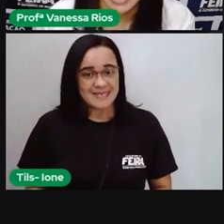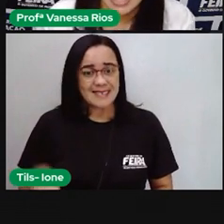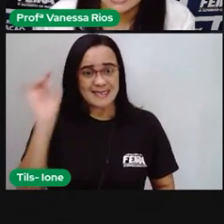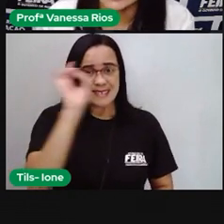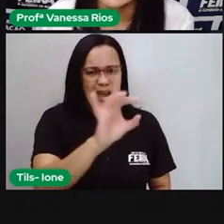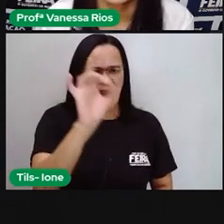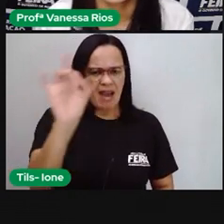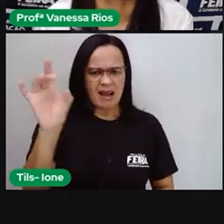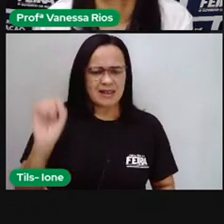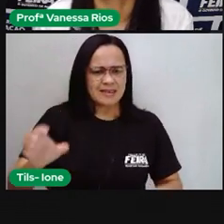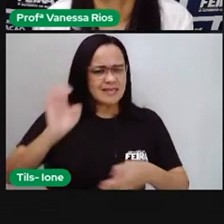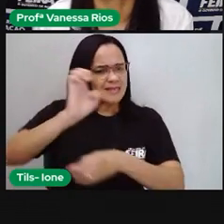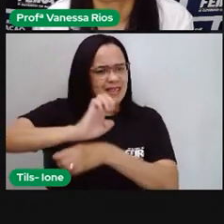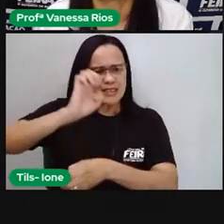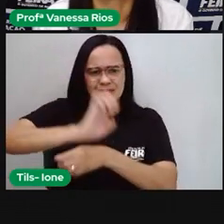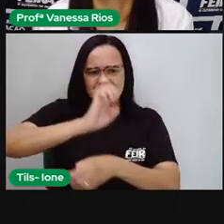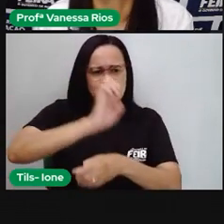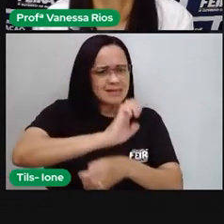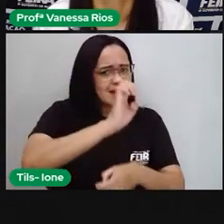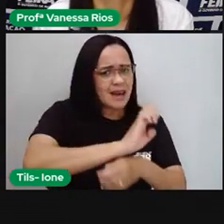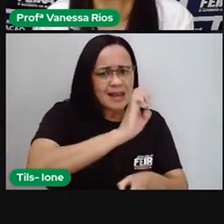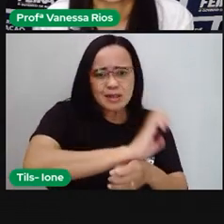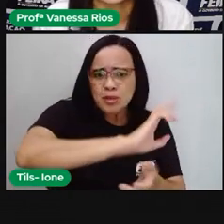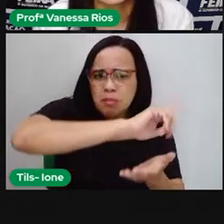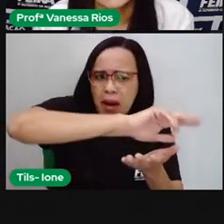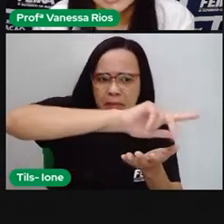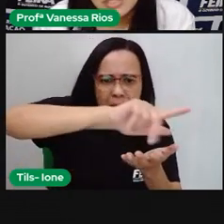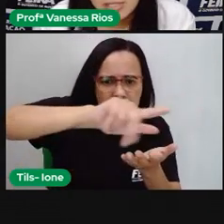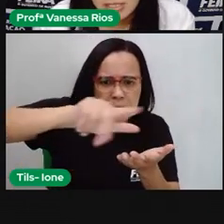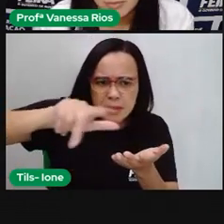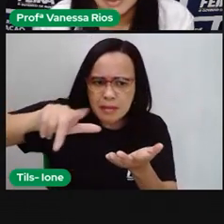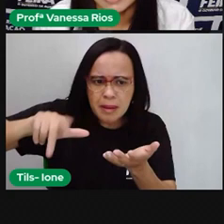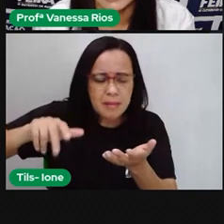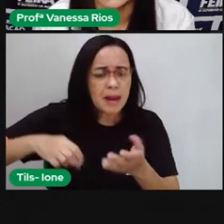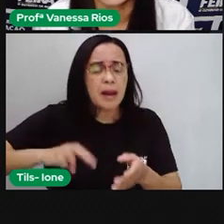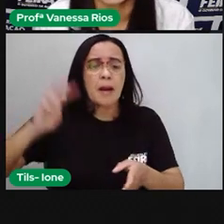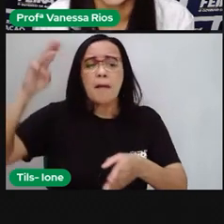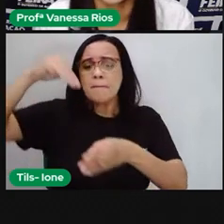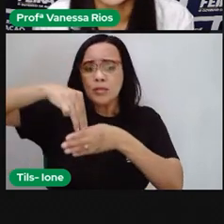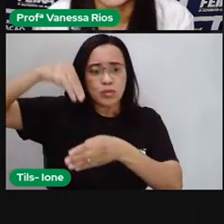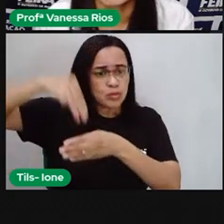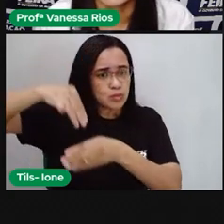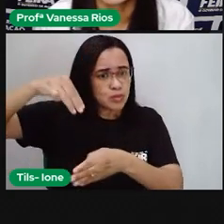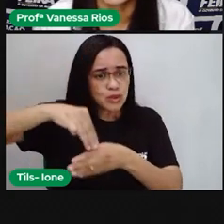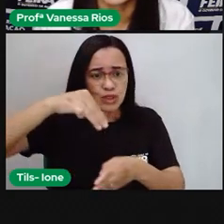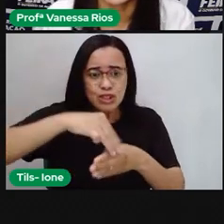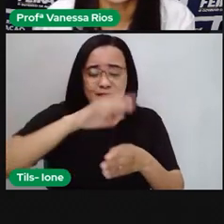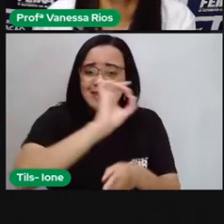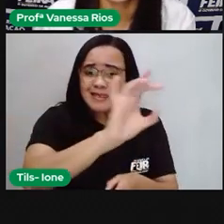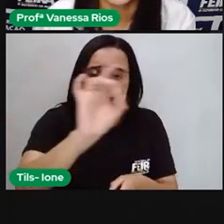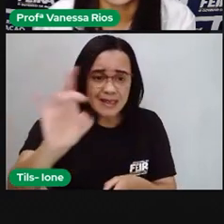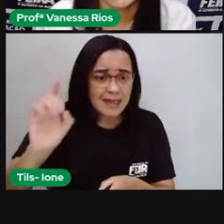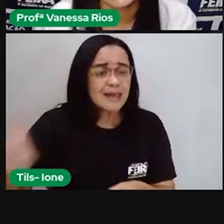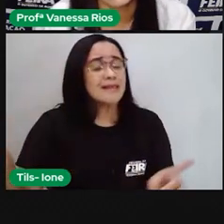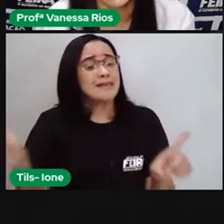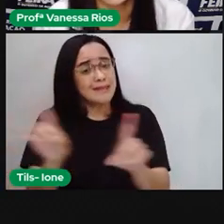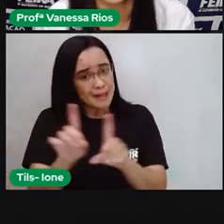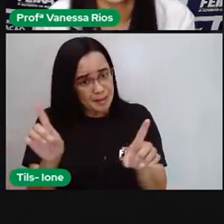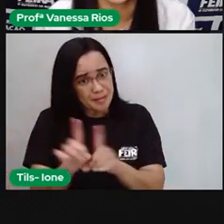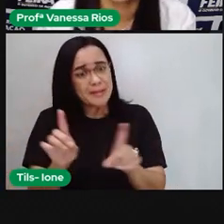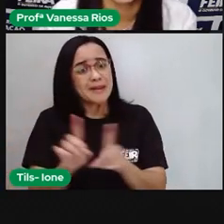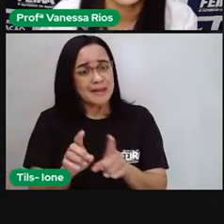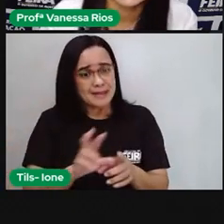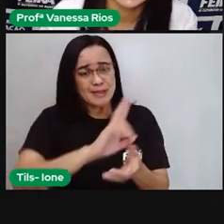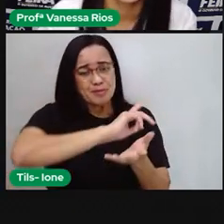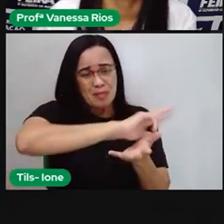estado, existem diferenças entre cada município. Então, gente vai observando o quanto a diversidade